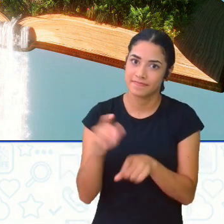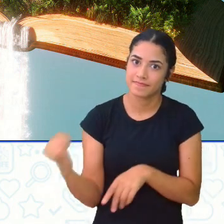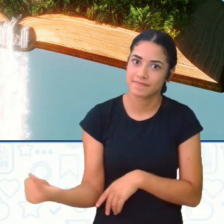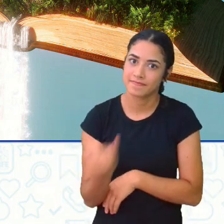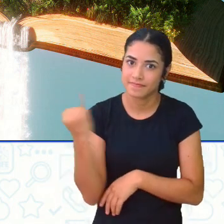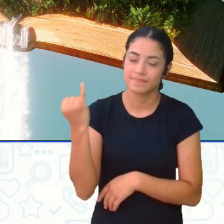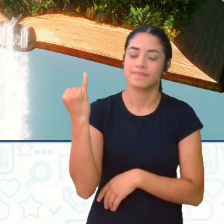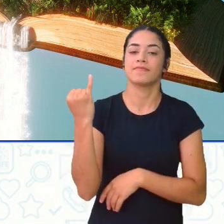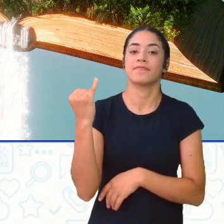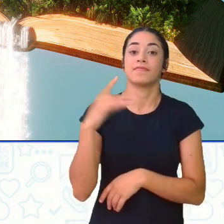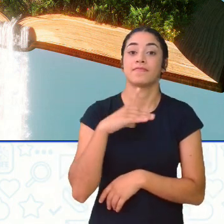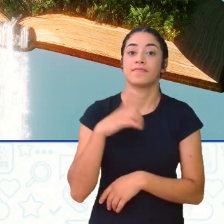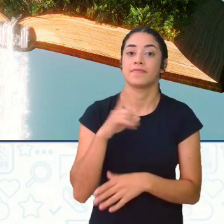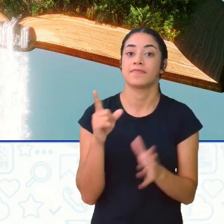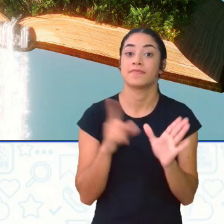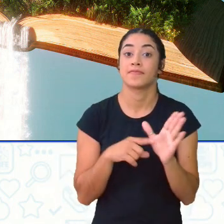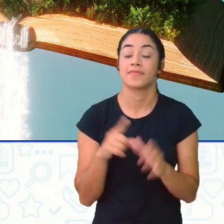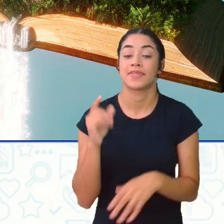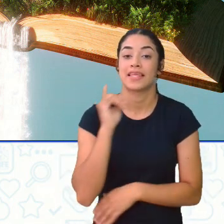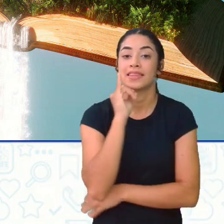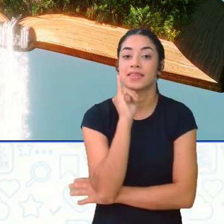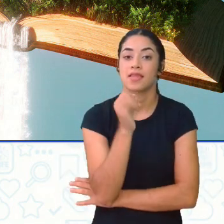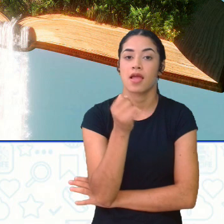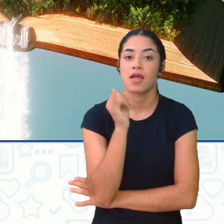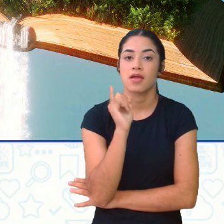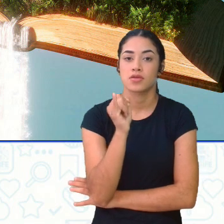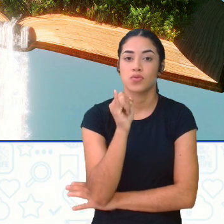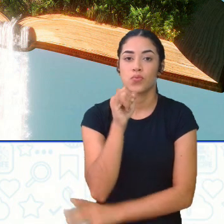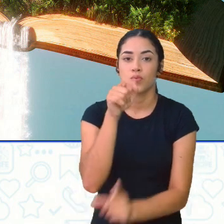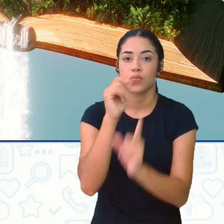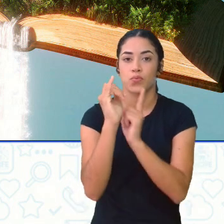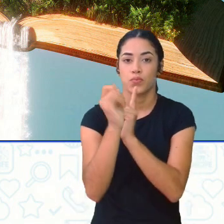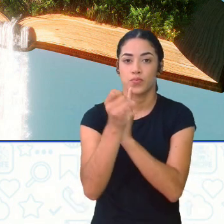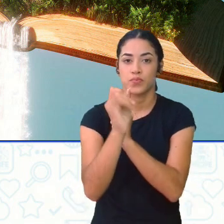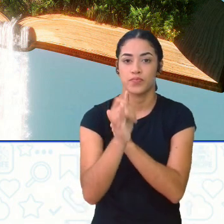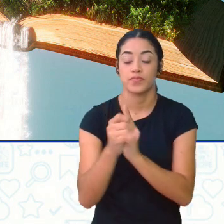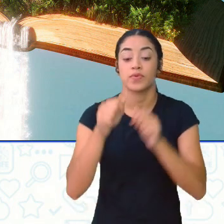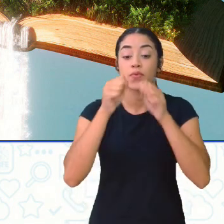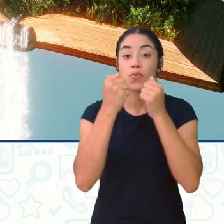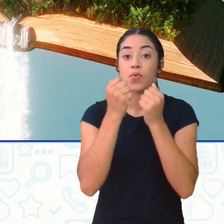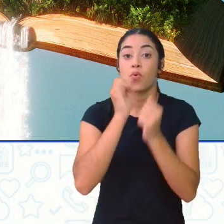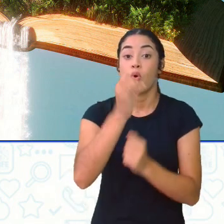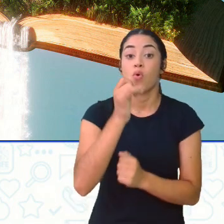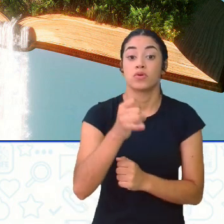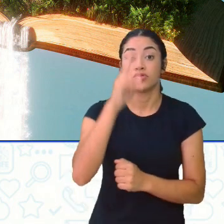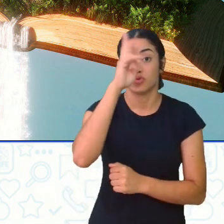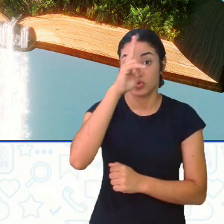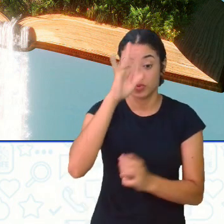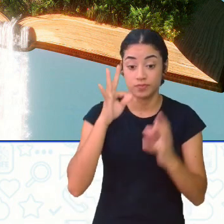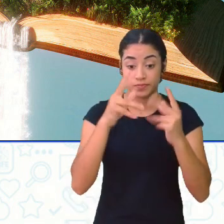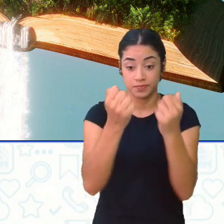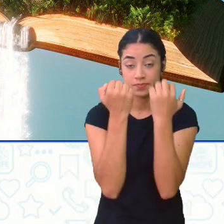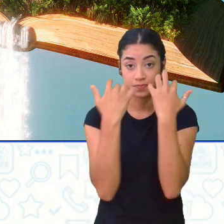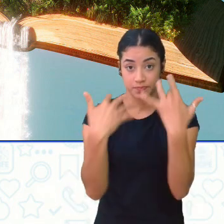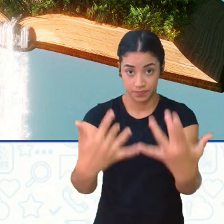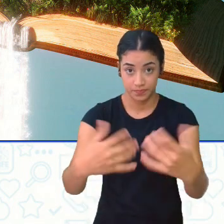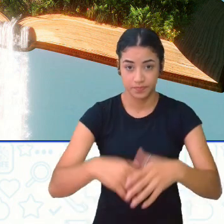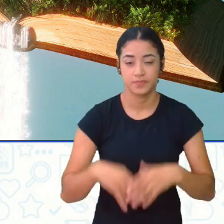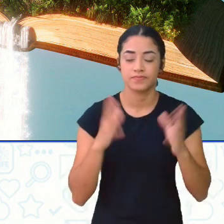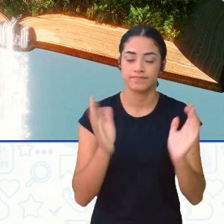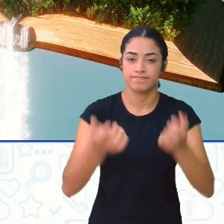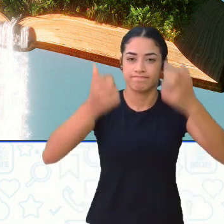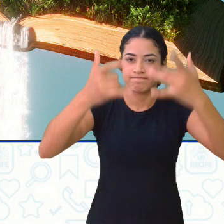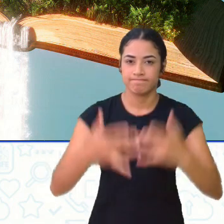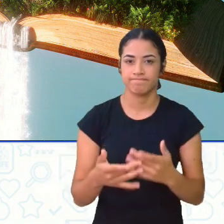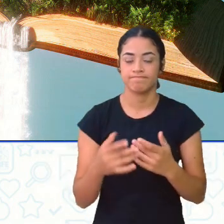A gente tem o narrador Que é quem conta a história Para o público A gente sabe Já sabe Já falei pra vocês A gente tem